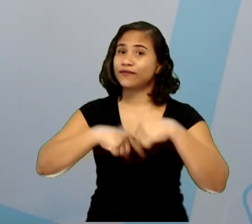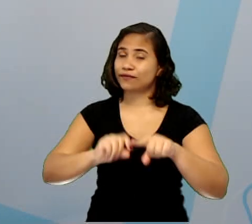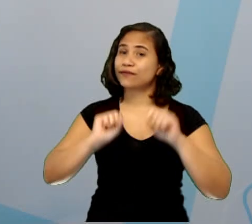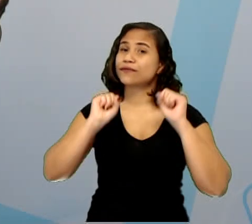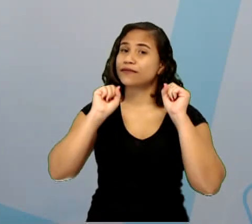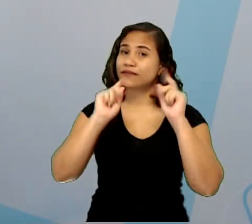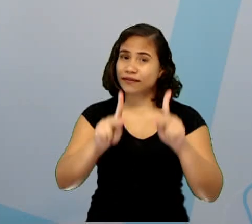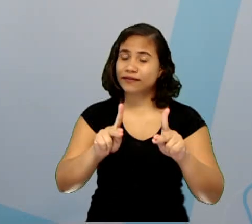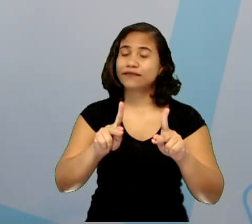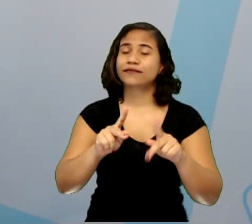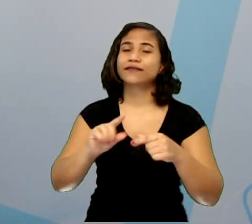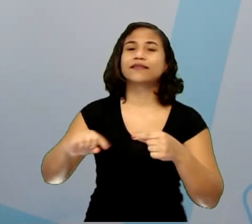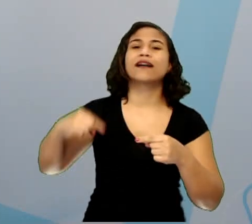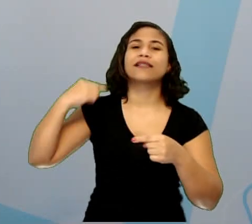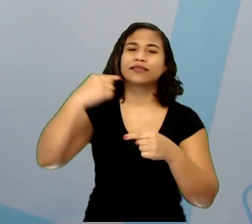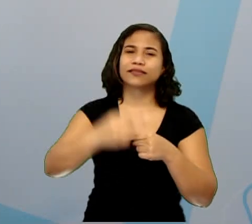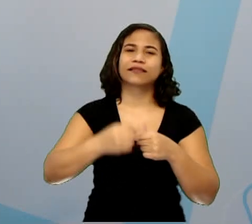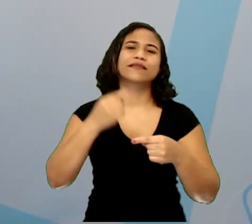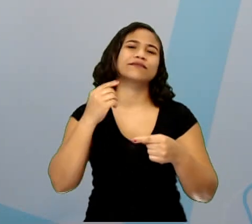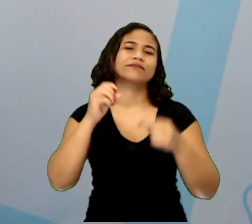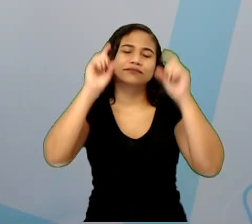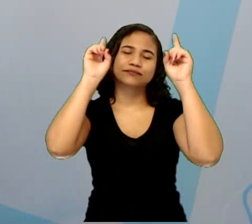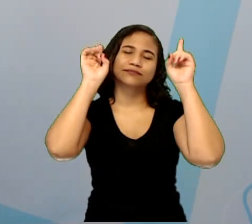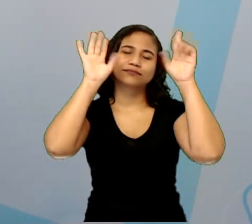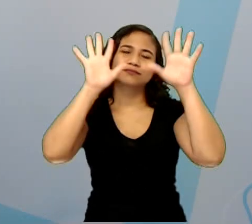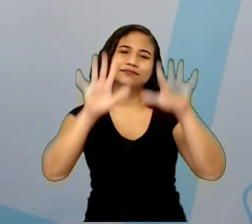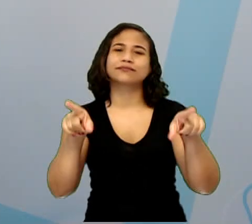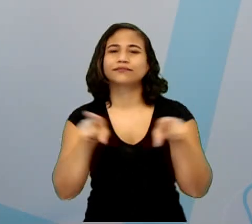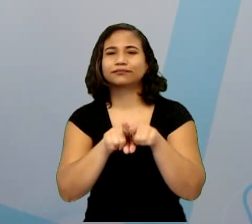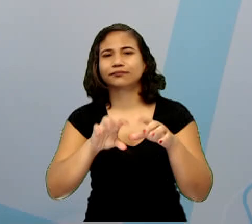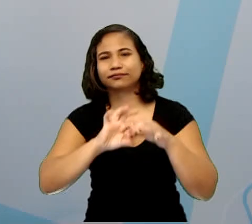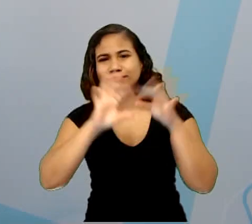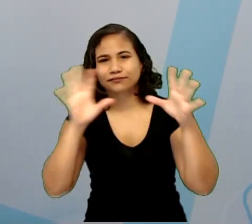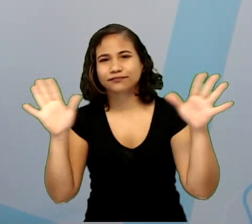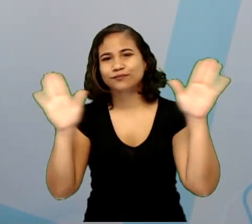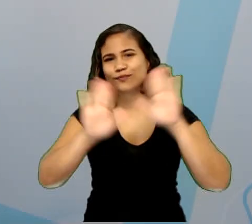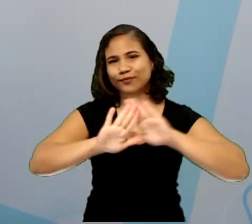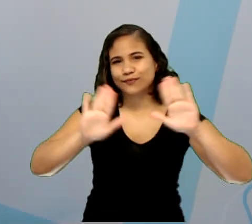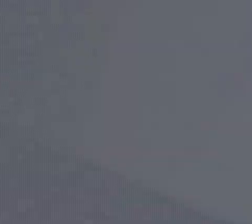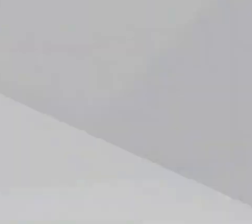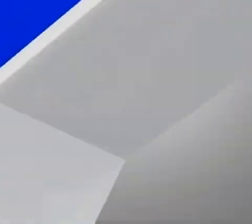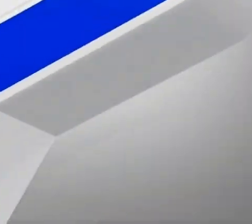certo? E até a próxima, se Deus assim permitir. Tchau!